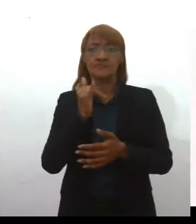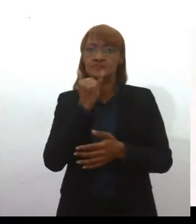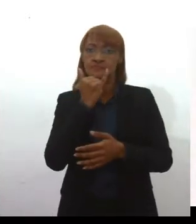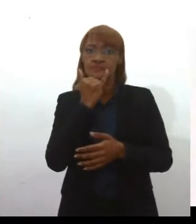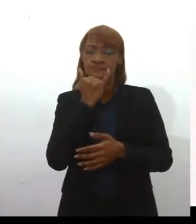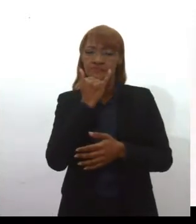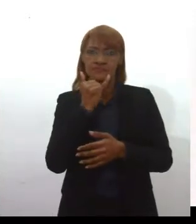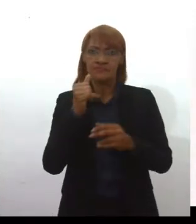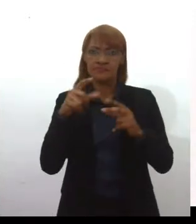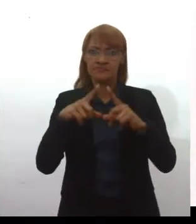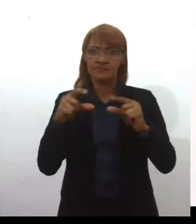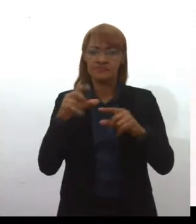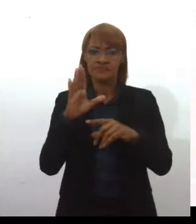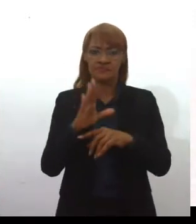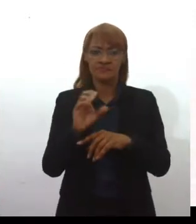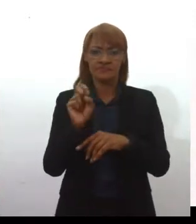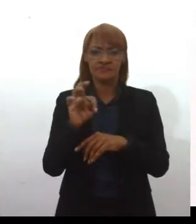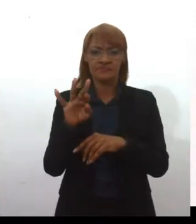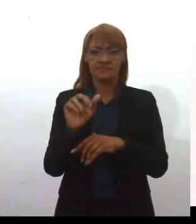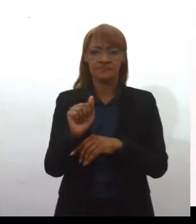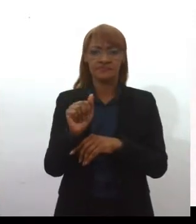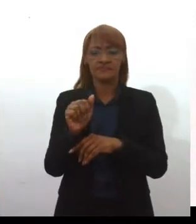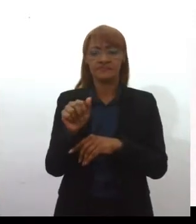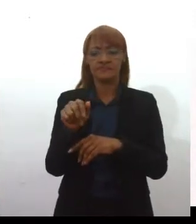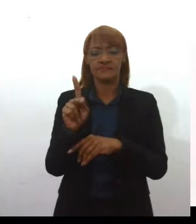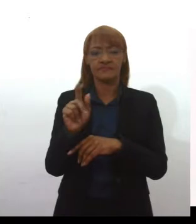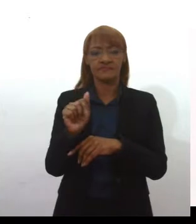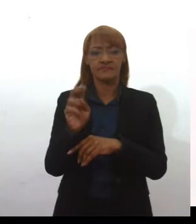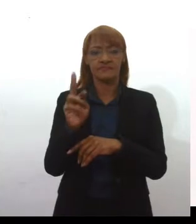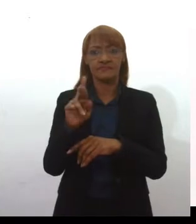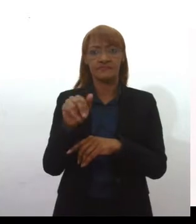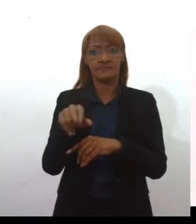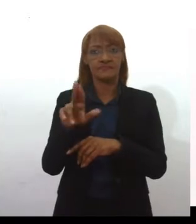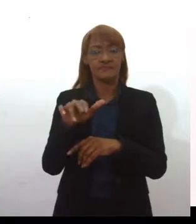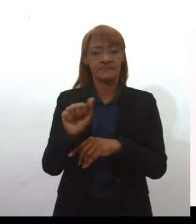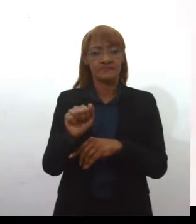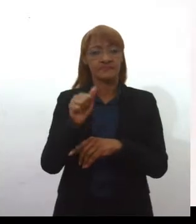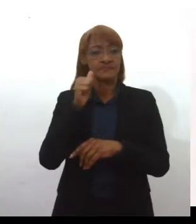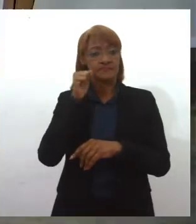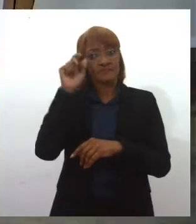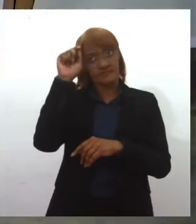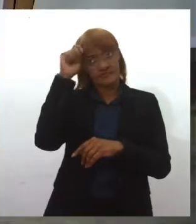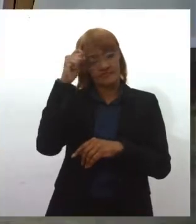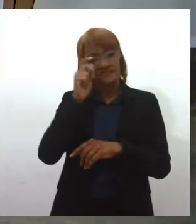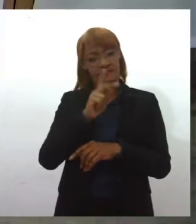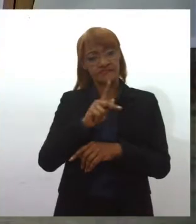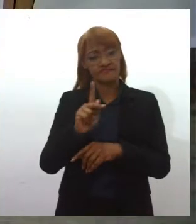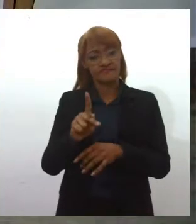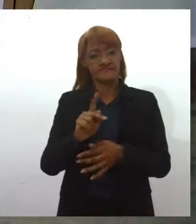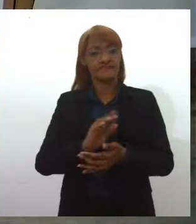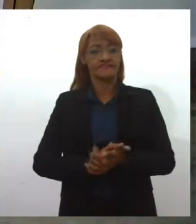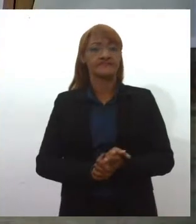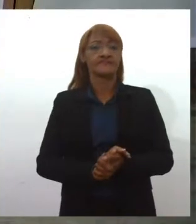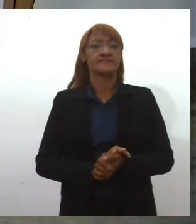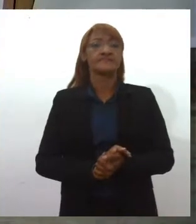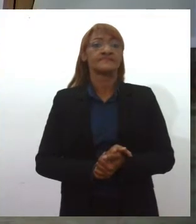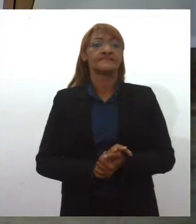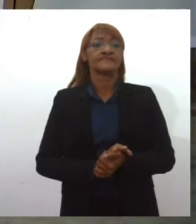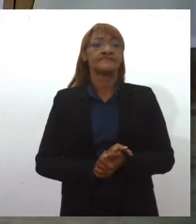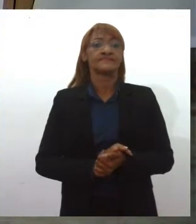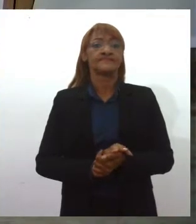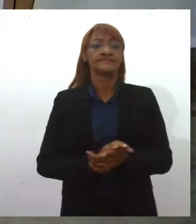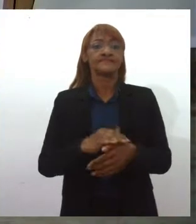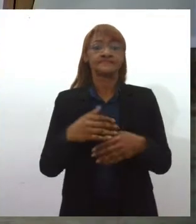memória da Antonieta na perspectiva de uma mulher negra também professora. Olha, você começou a falar da sua